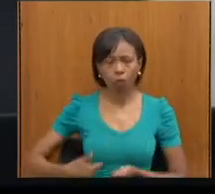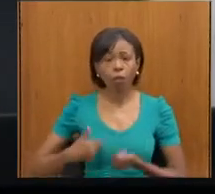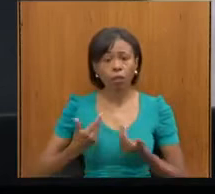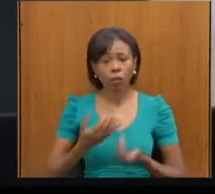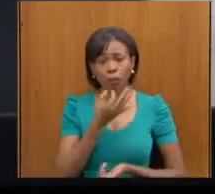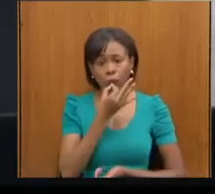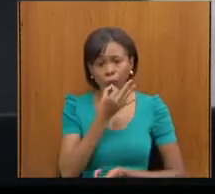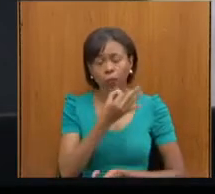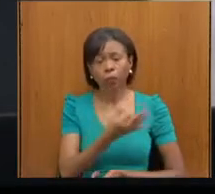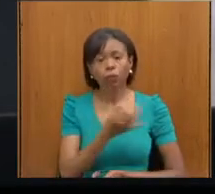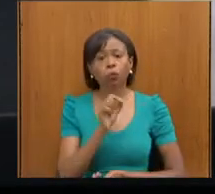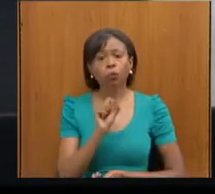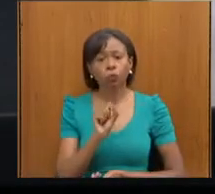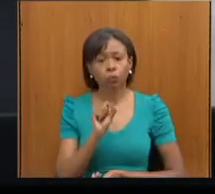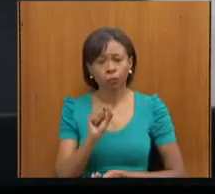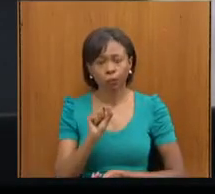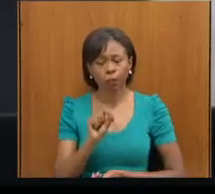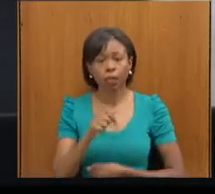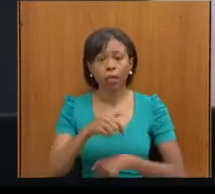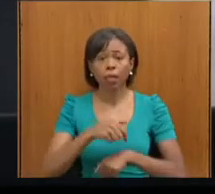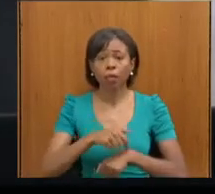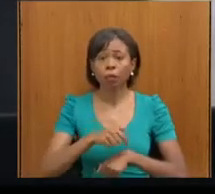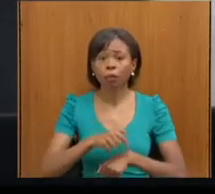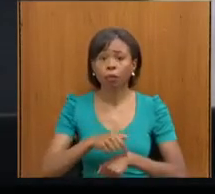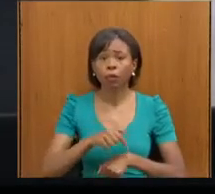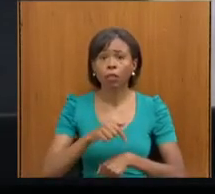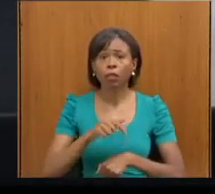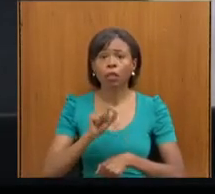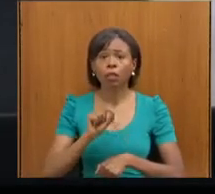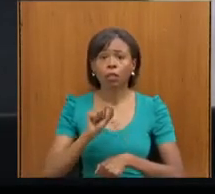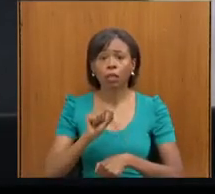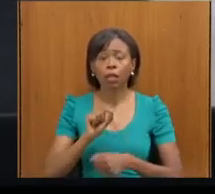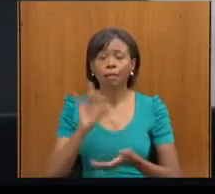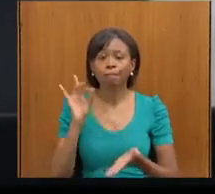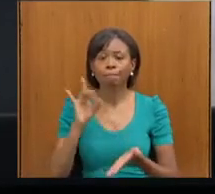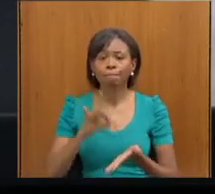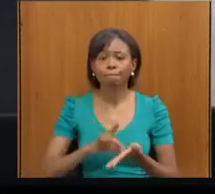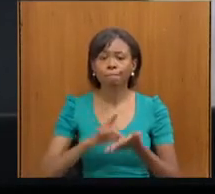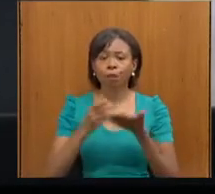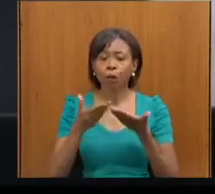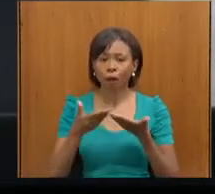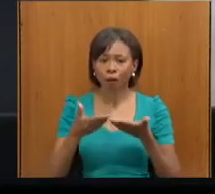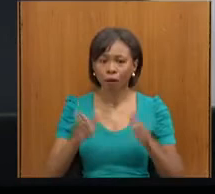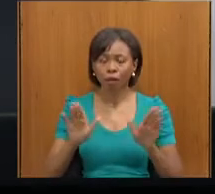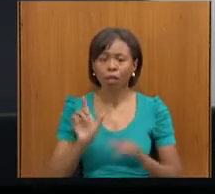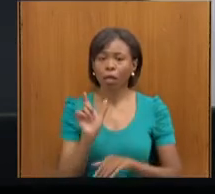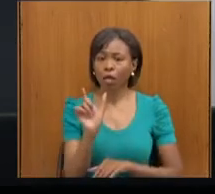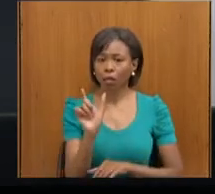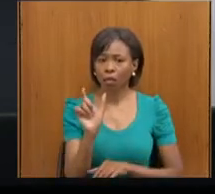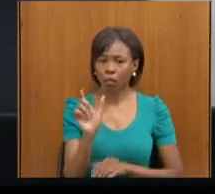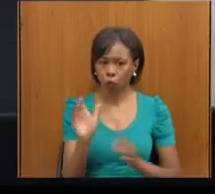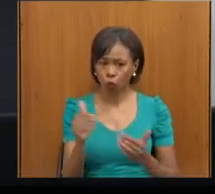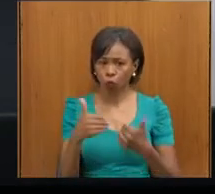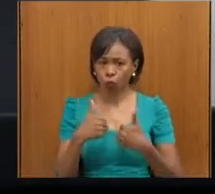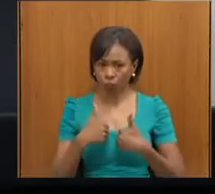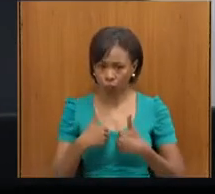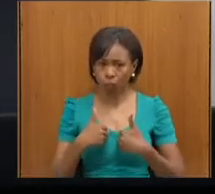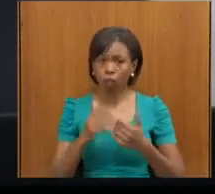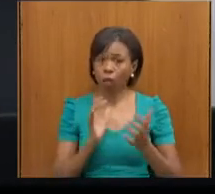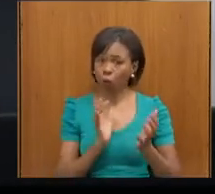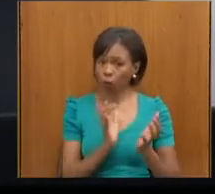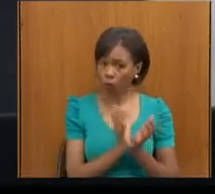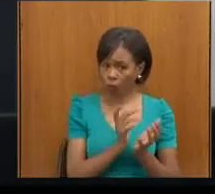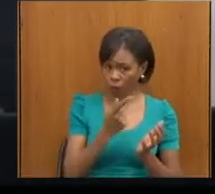nesse grande momento da oficialização da entrega dessa carteirinha, que a comissão possa estar presente e também